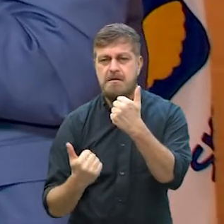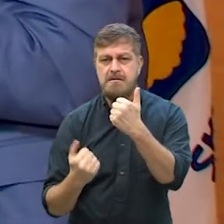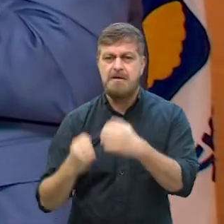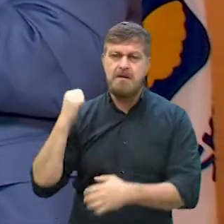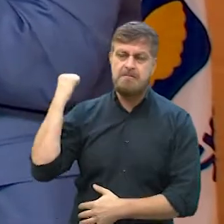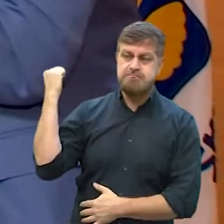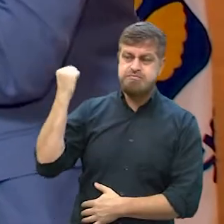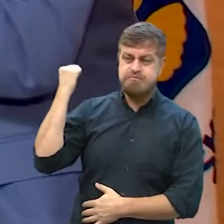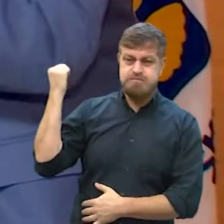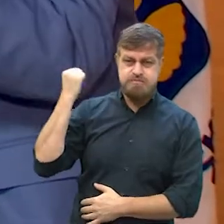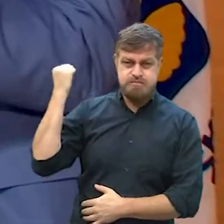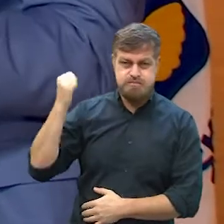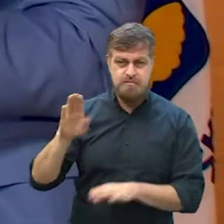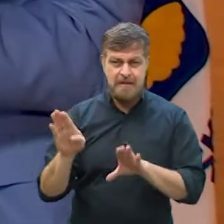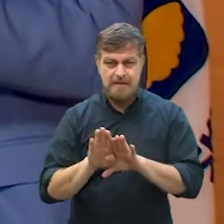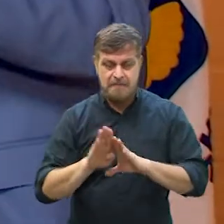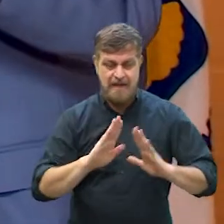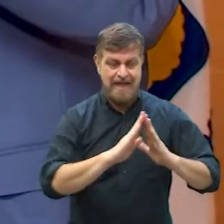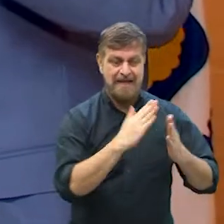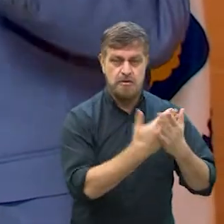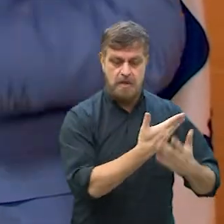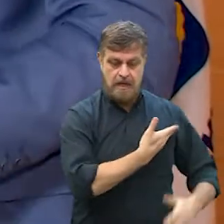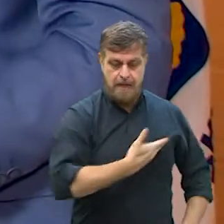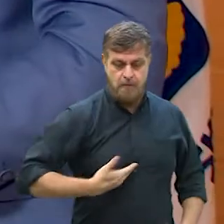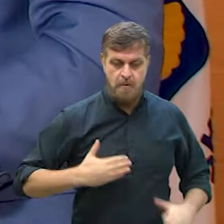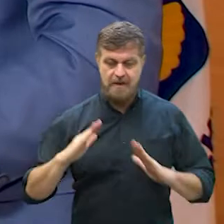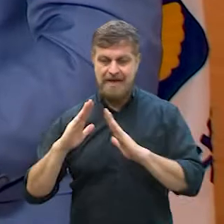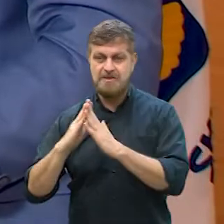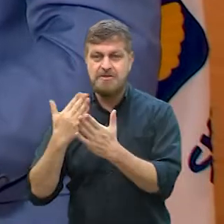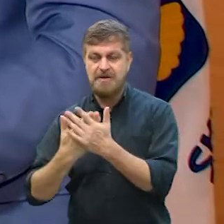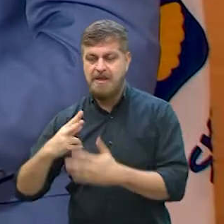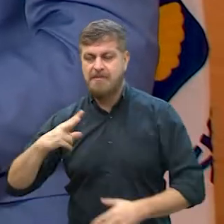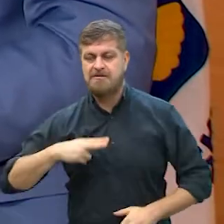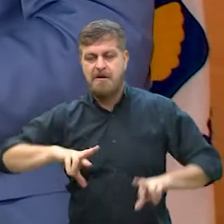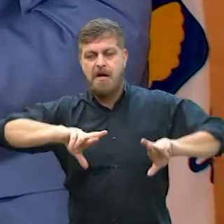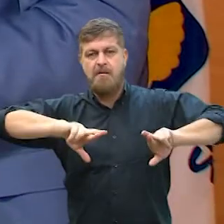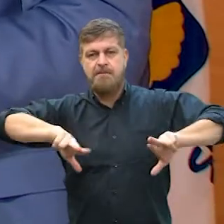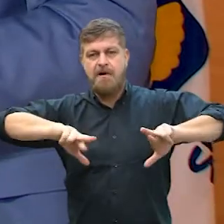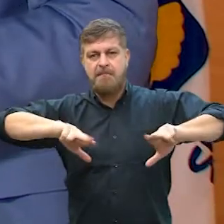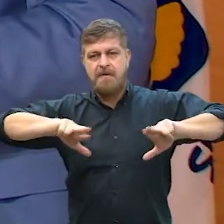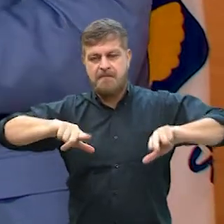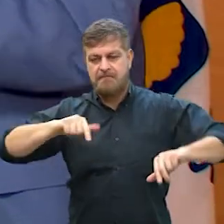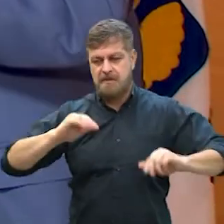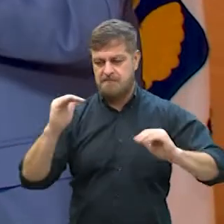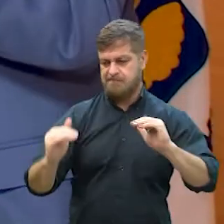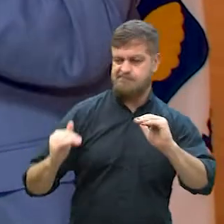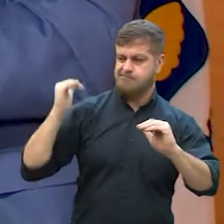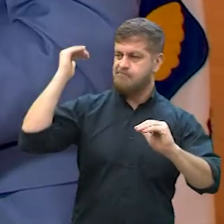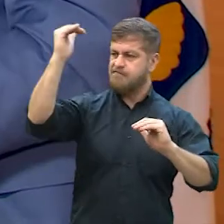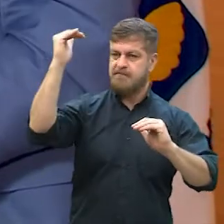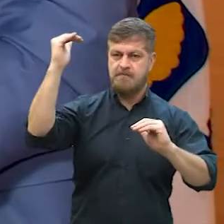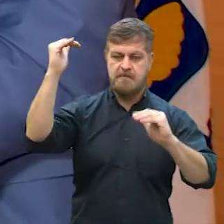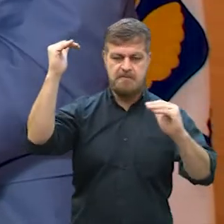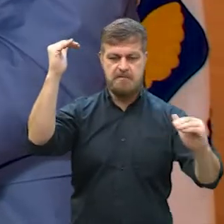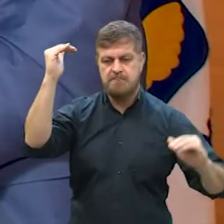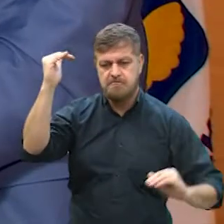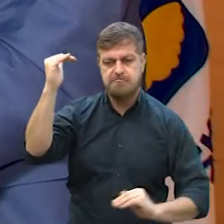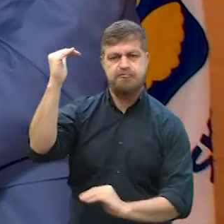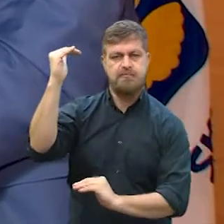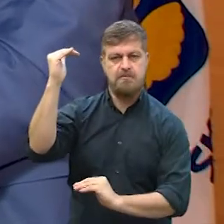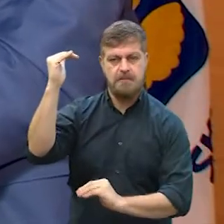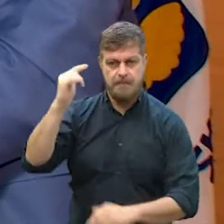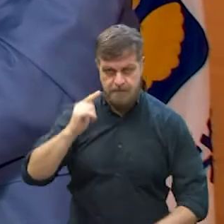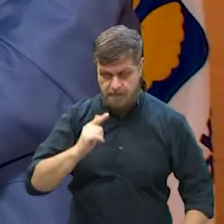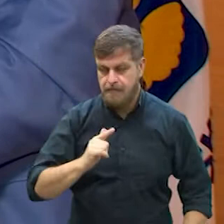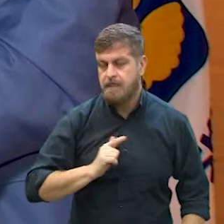estrante e grave. E que o abismo entre as escolas públicas e as escolas particulares vão aumentar mais, mais